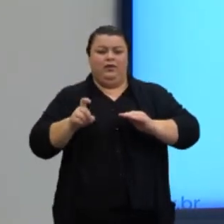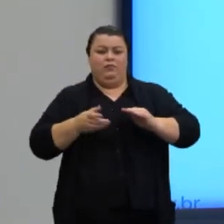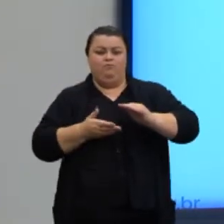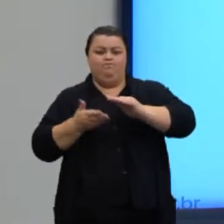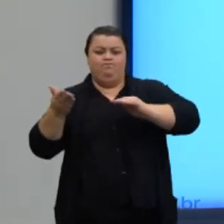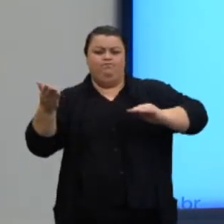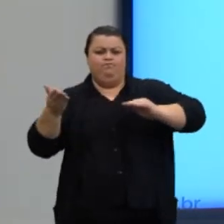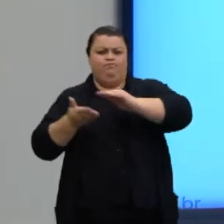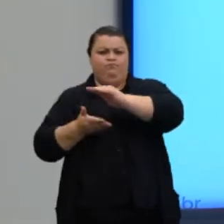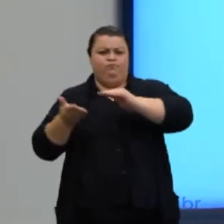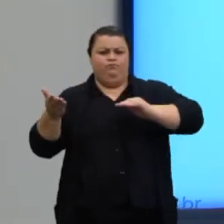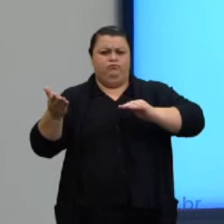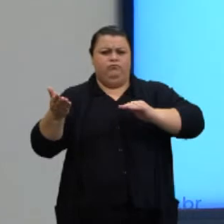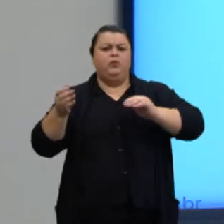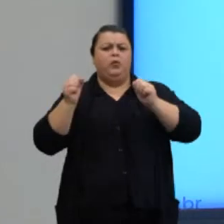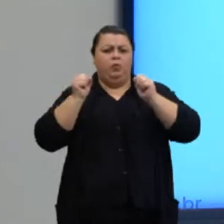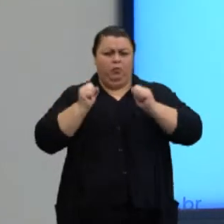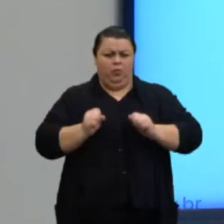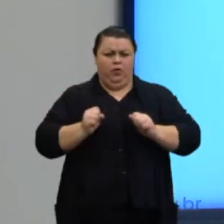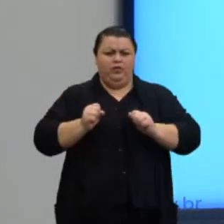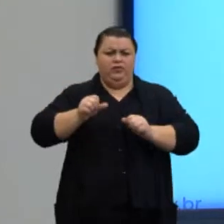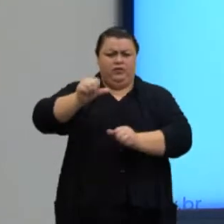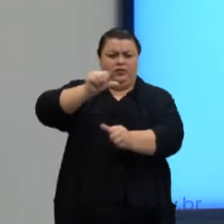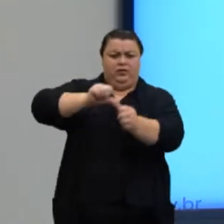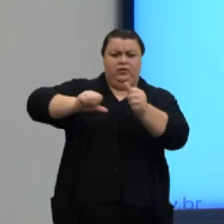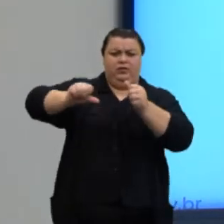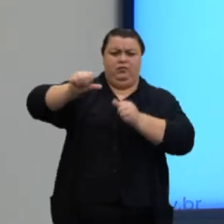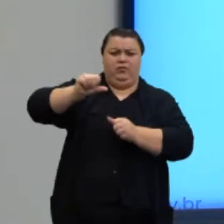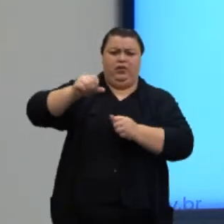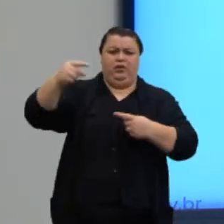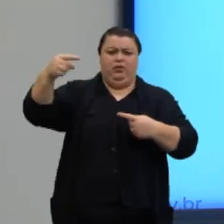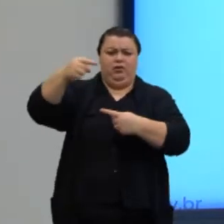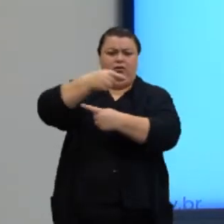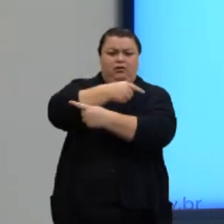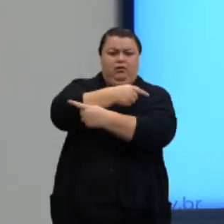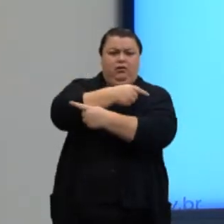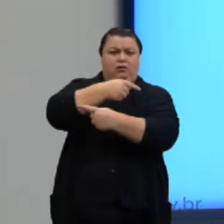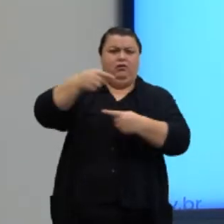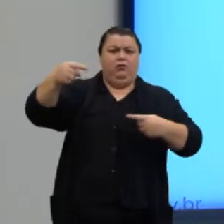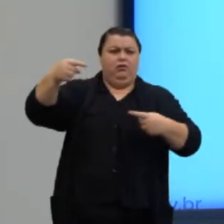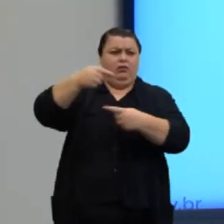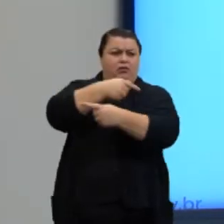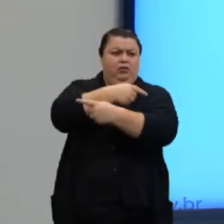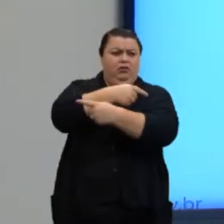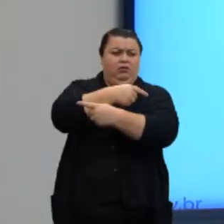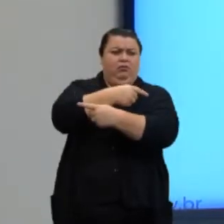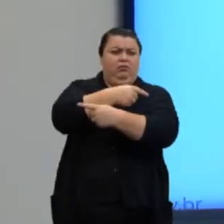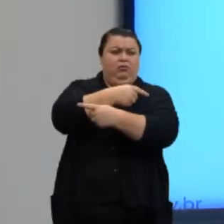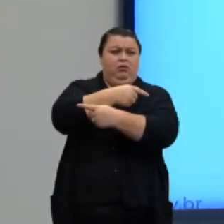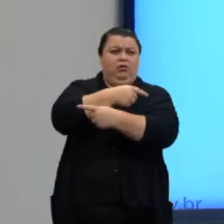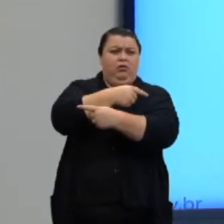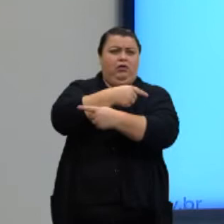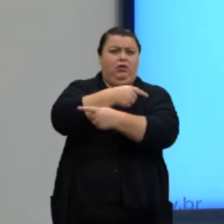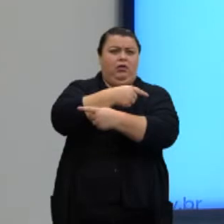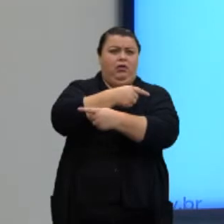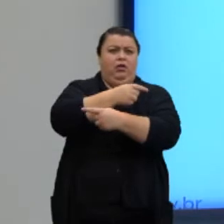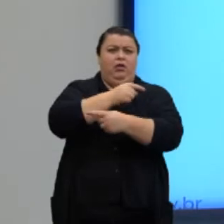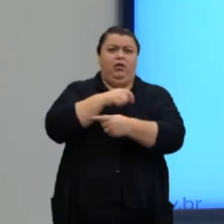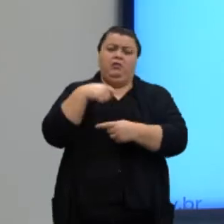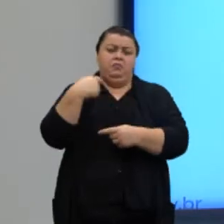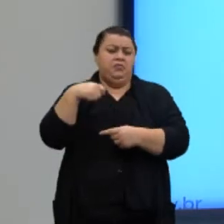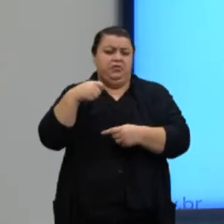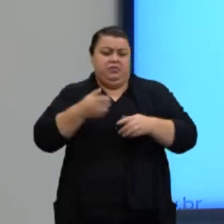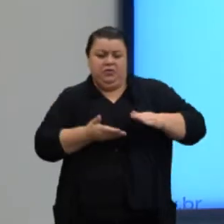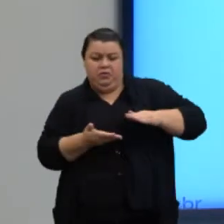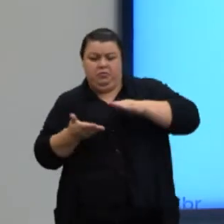Não, elas também podem ser reversas. Certo? Então, não necessariamente elas sejam concorrentes. Então,